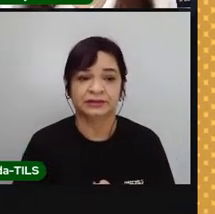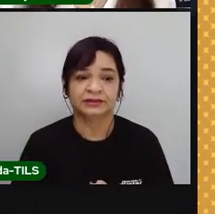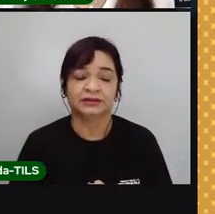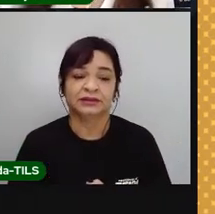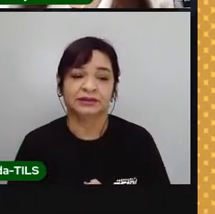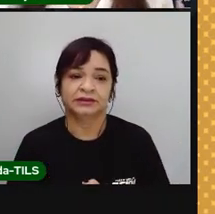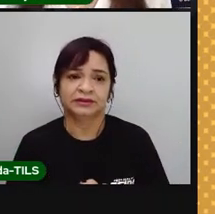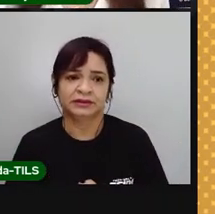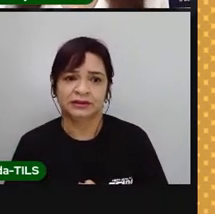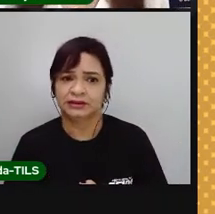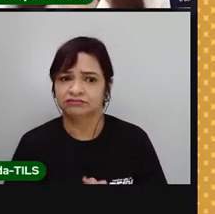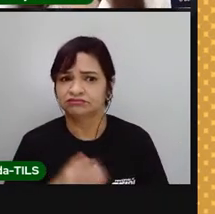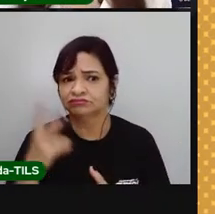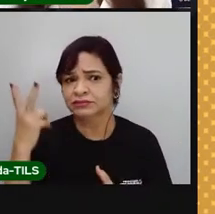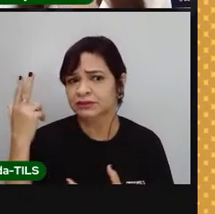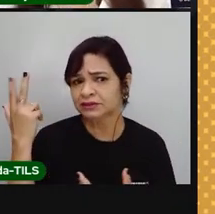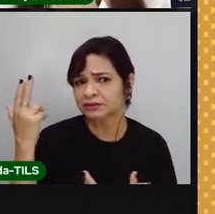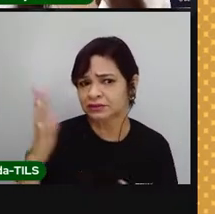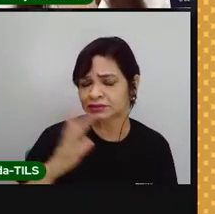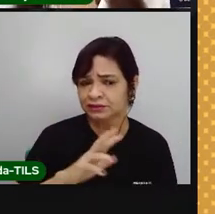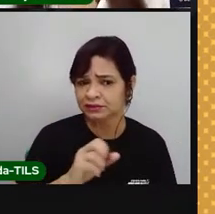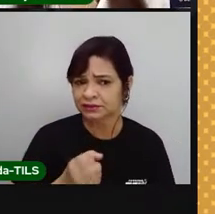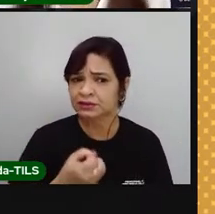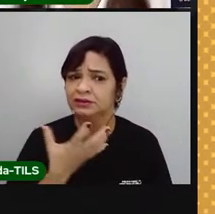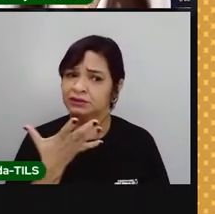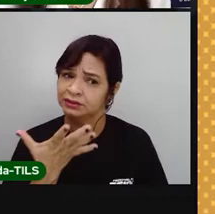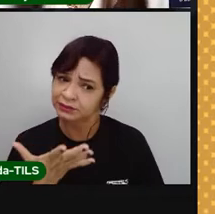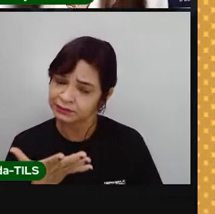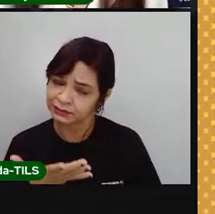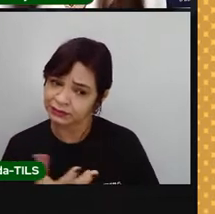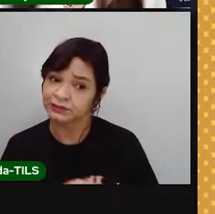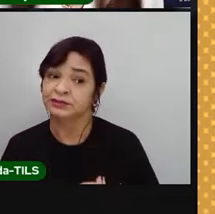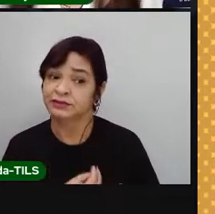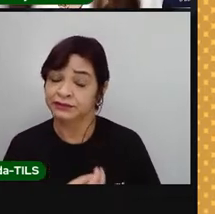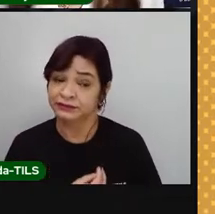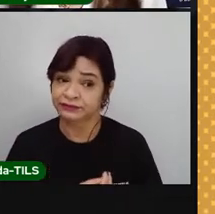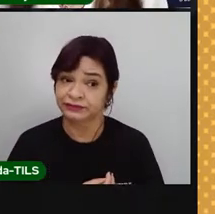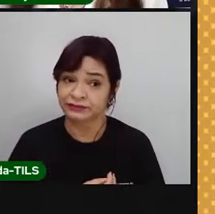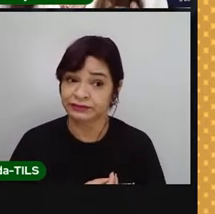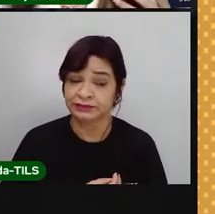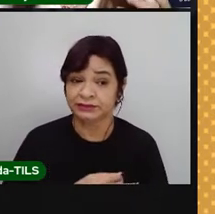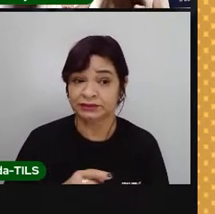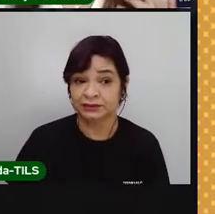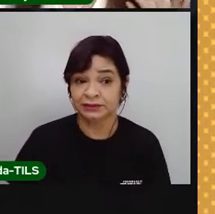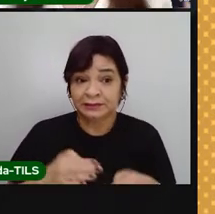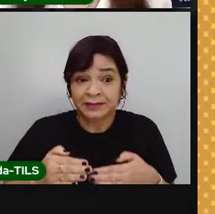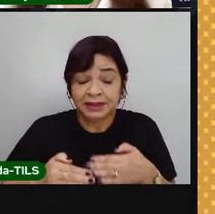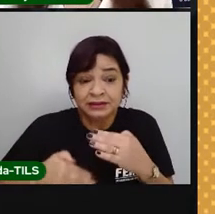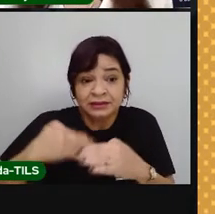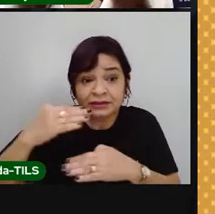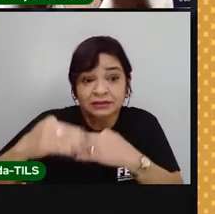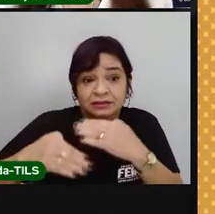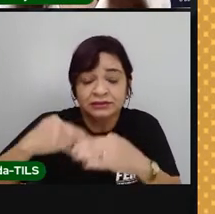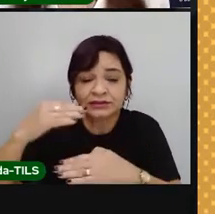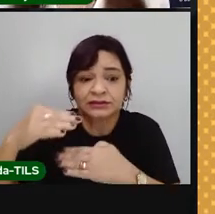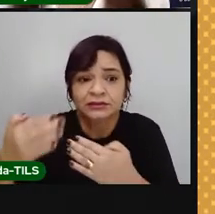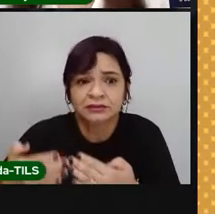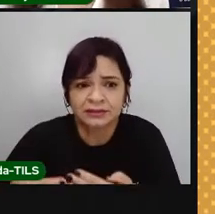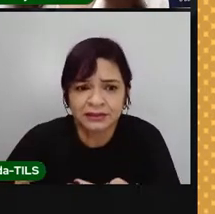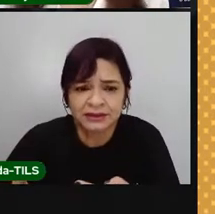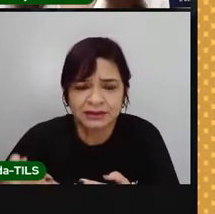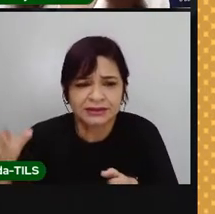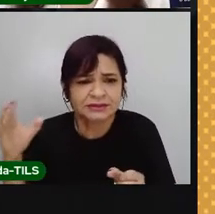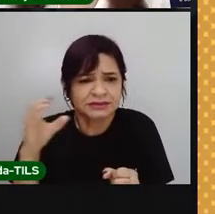processo natural, que ele é benéfico para nós aqui na Terra. Só que o problema é que ele vem se intensificando muito nos últimos anos.